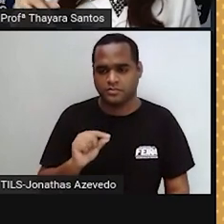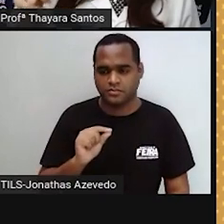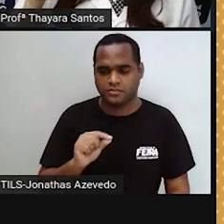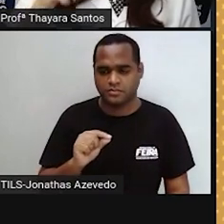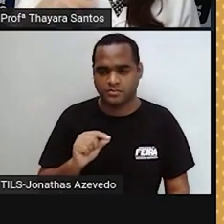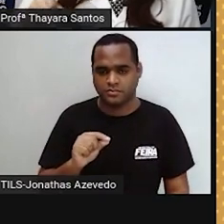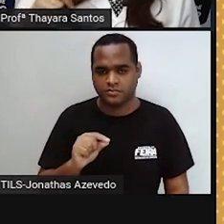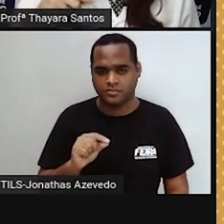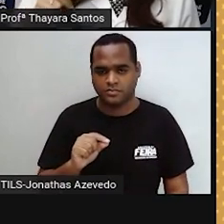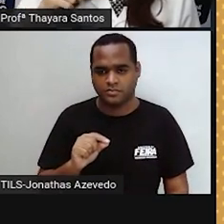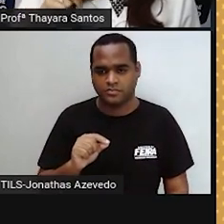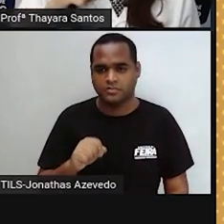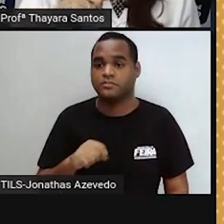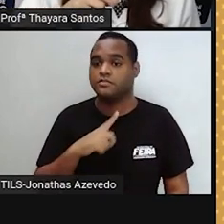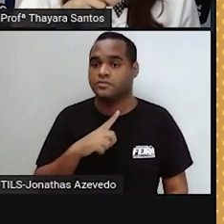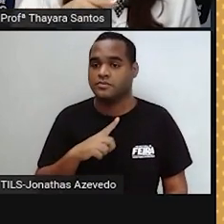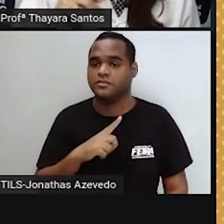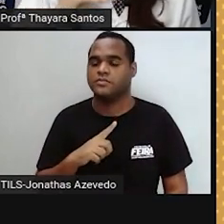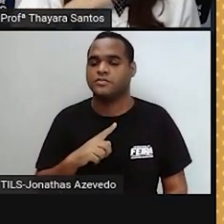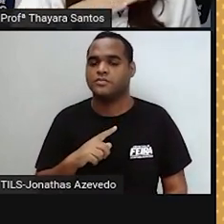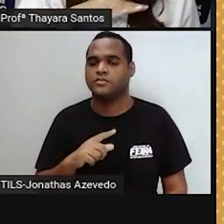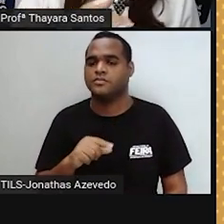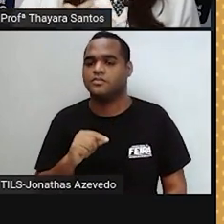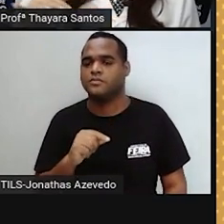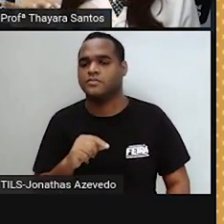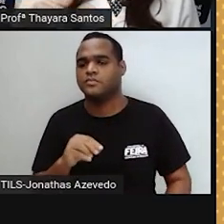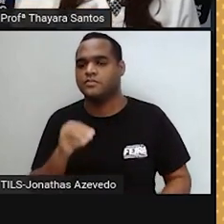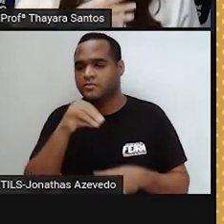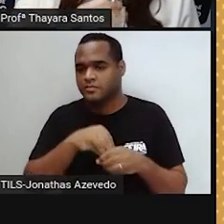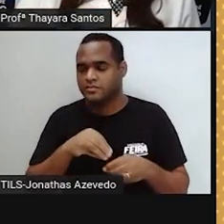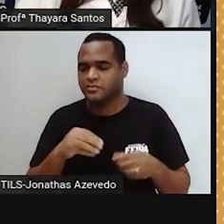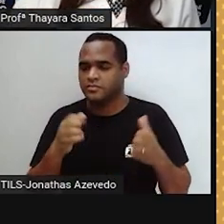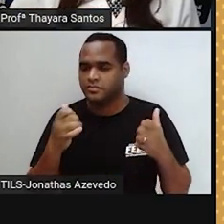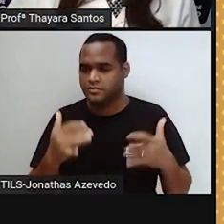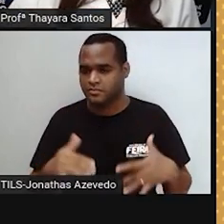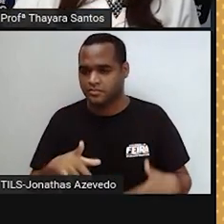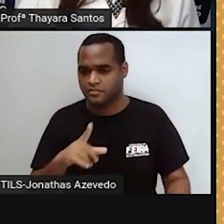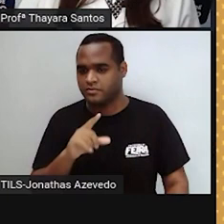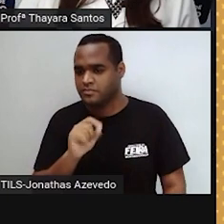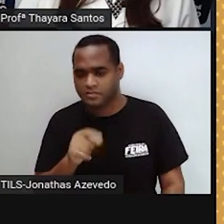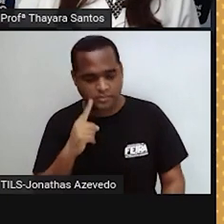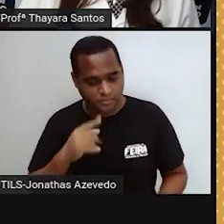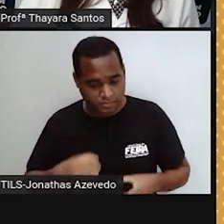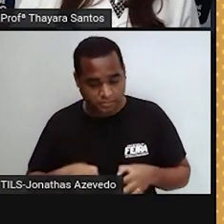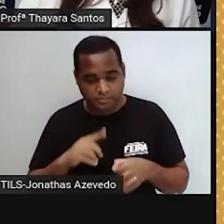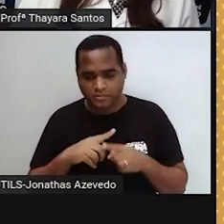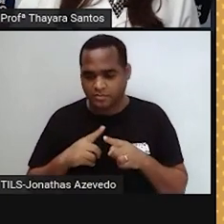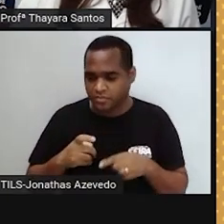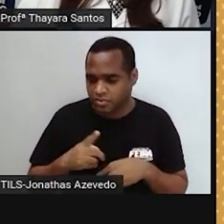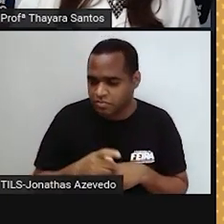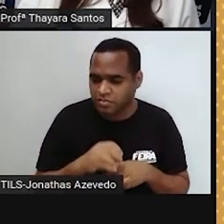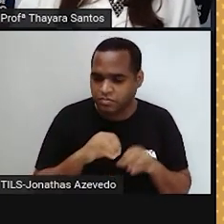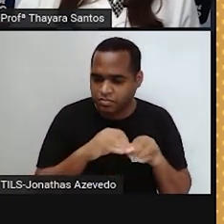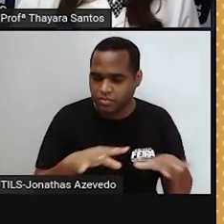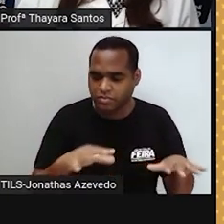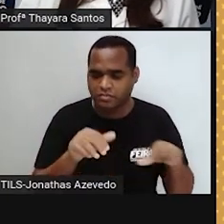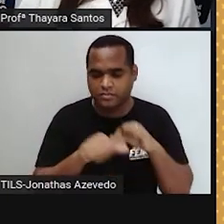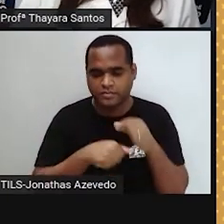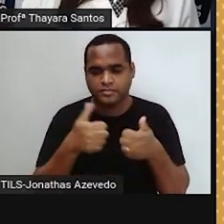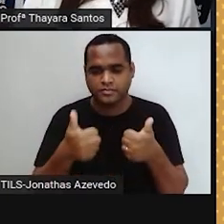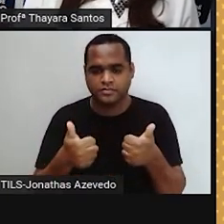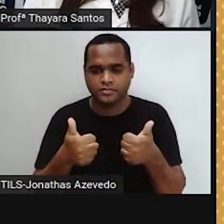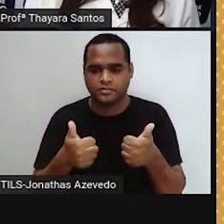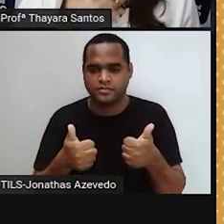movimentando e esse ovócito vai rolando. Ele fica ali nas tubas e esperando o espermatozoide vir e fecundá-lo. Se o